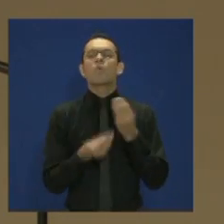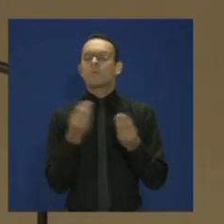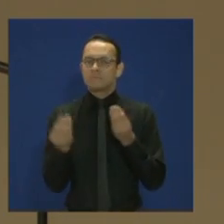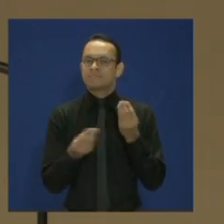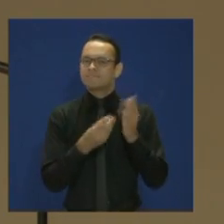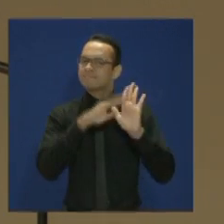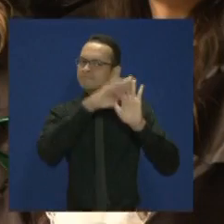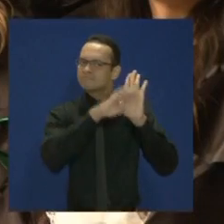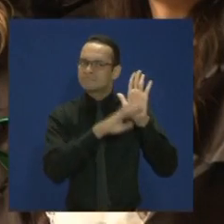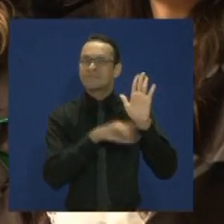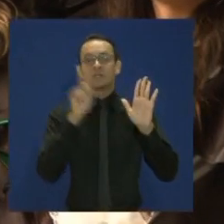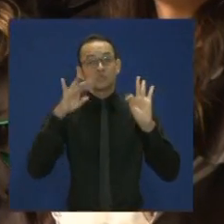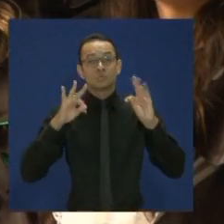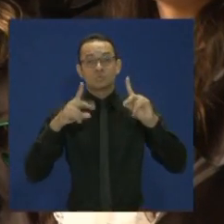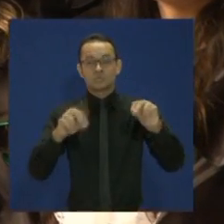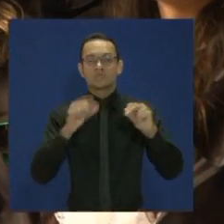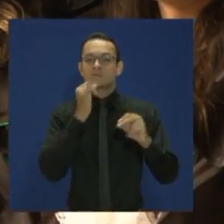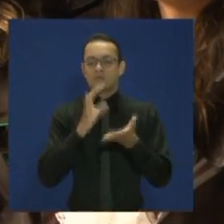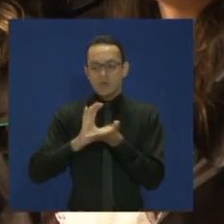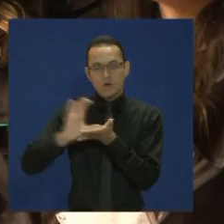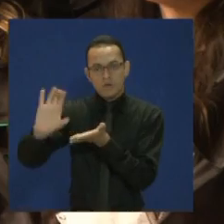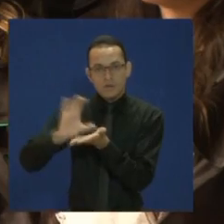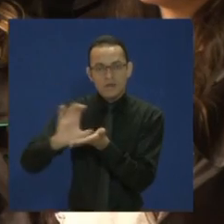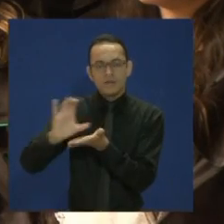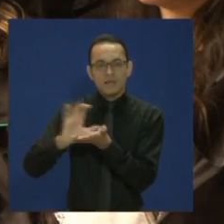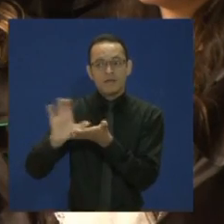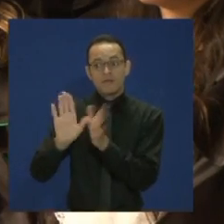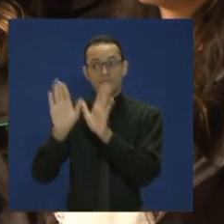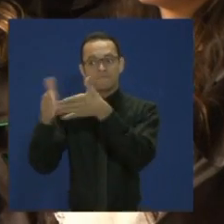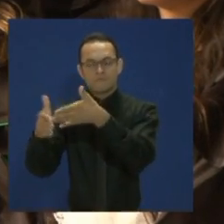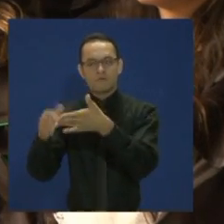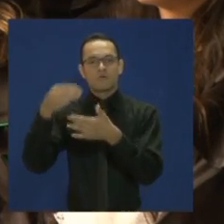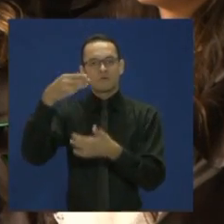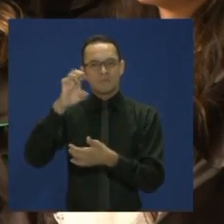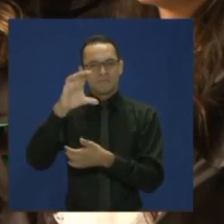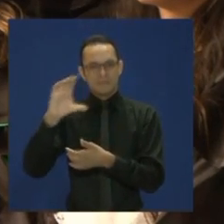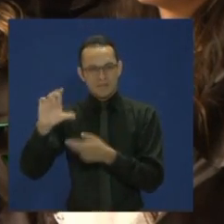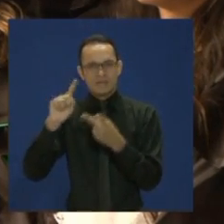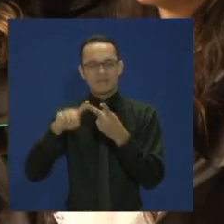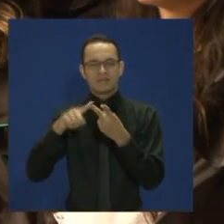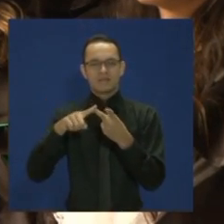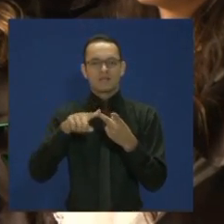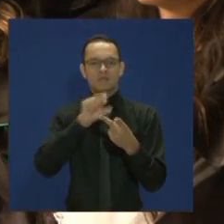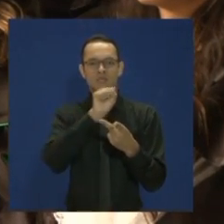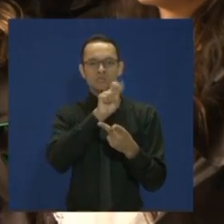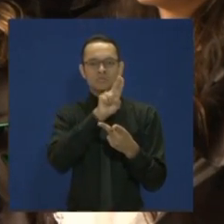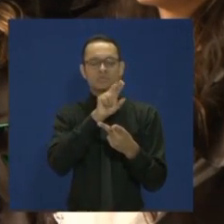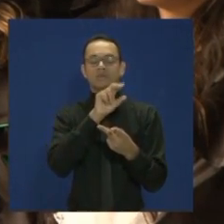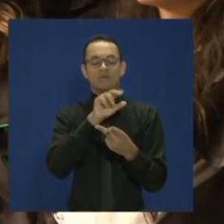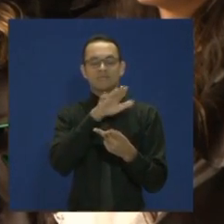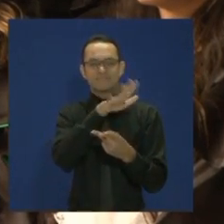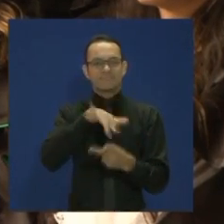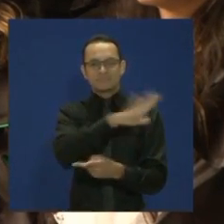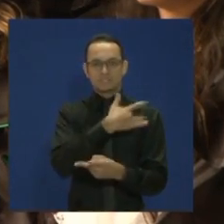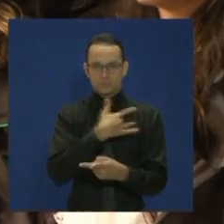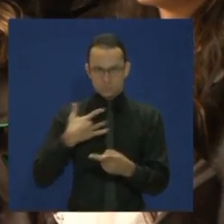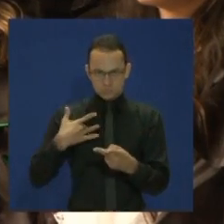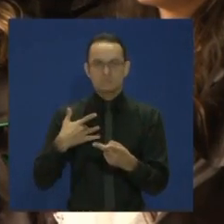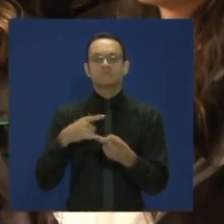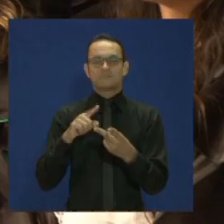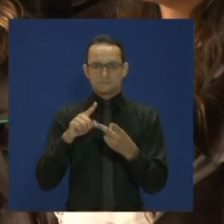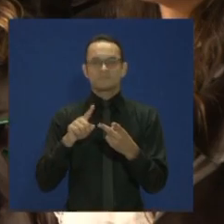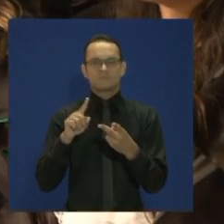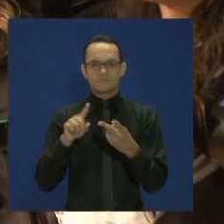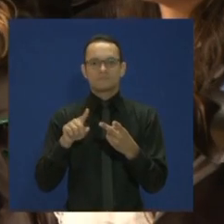os recursos destinados ao Ministério da Educação, ao Ministério da Saúde e a outros ministérios do governo federal,